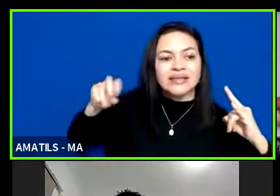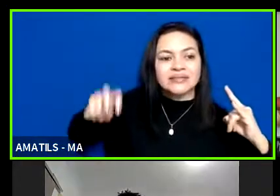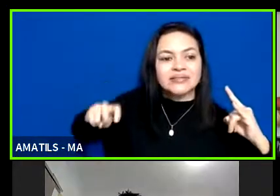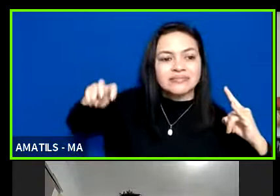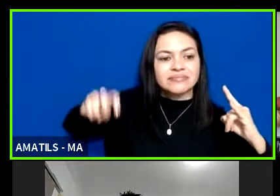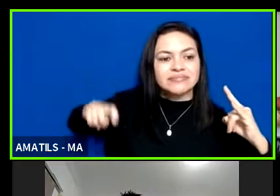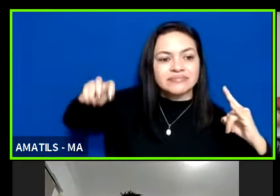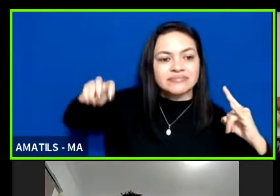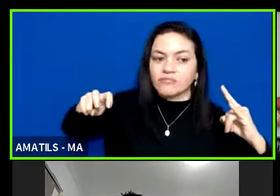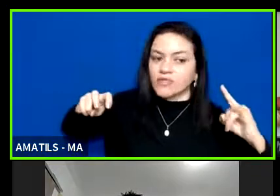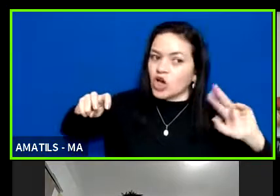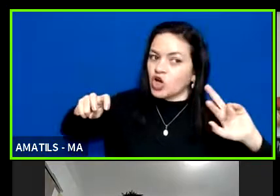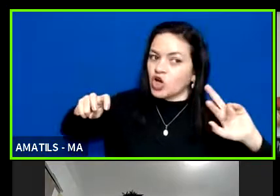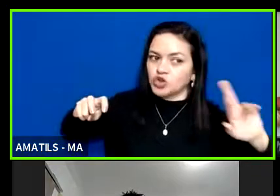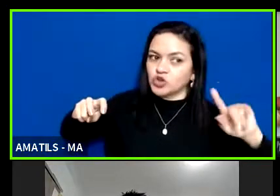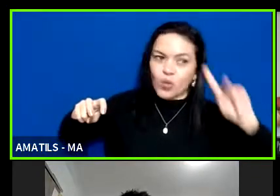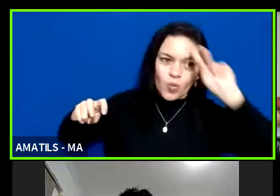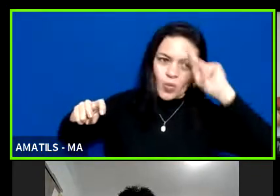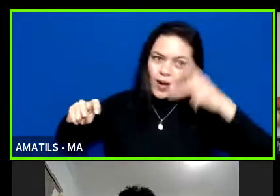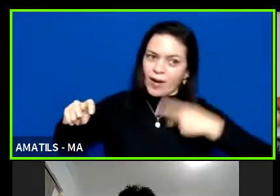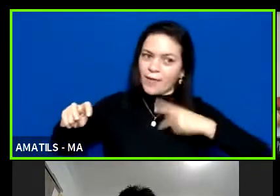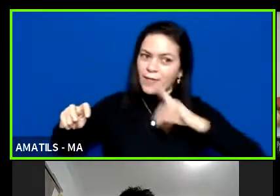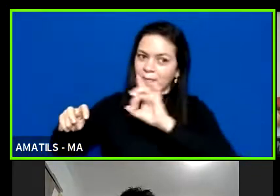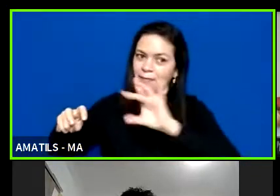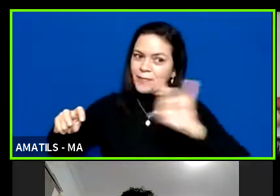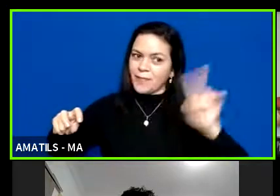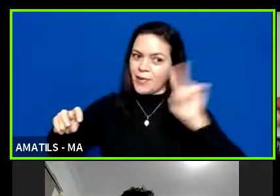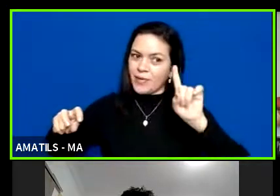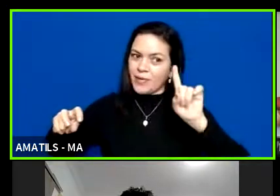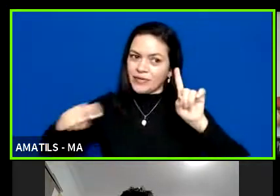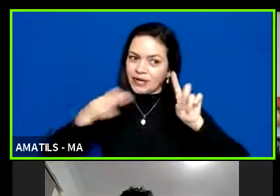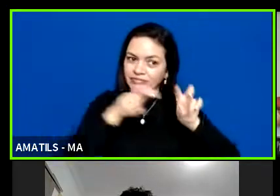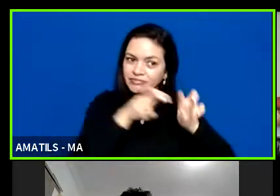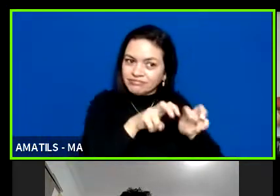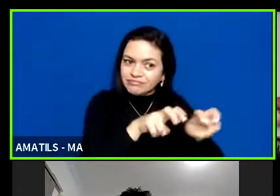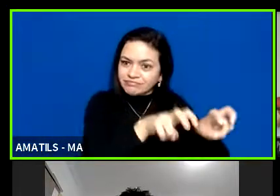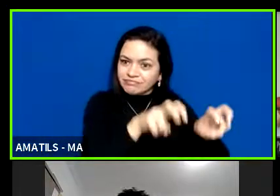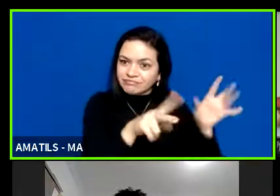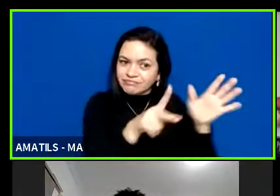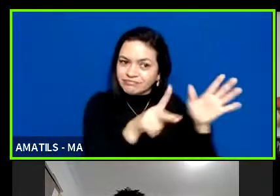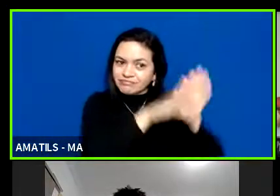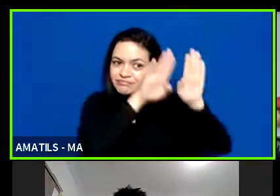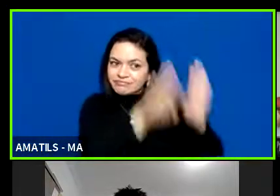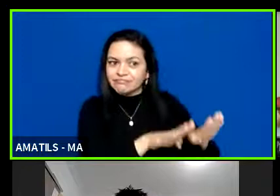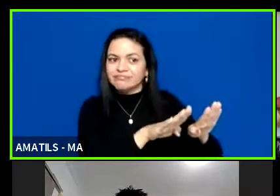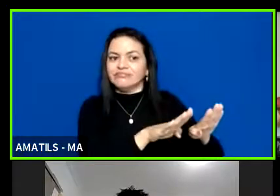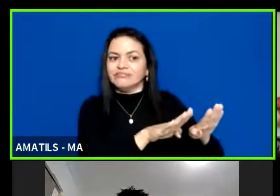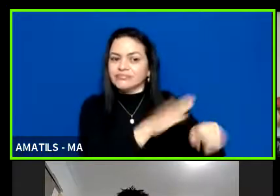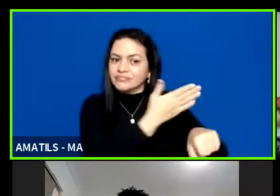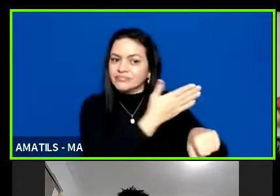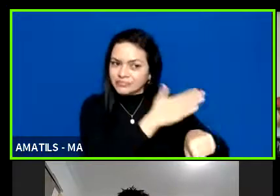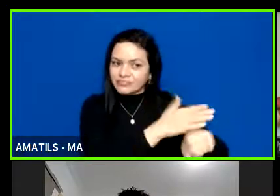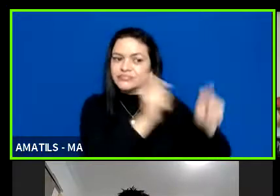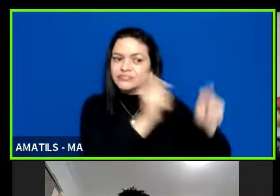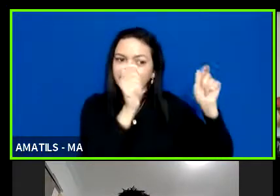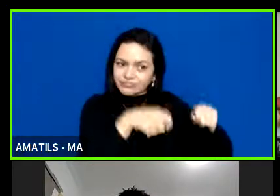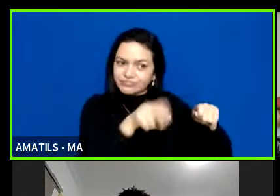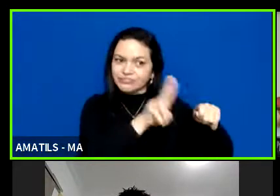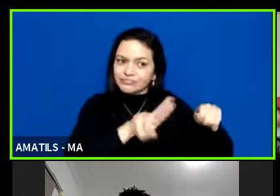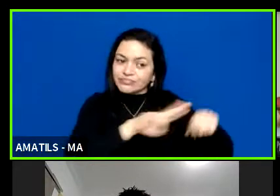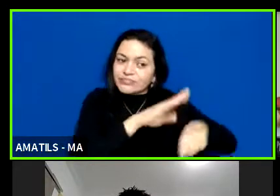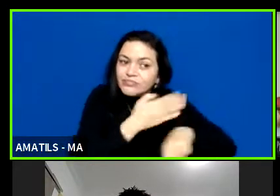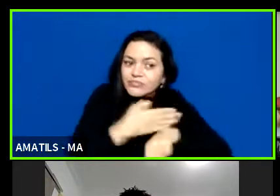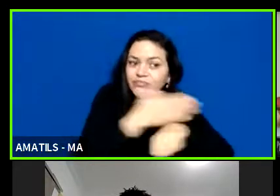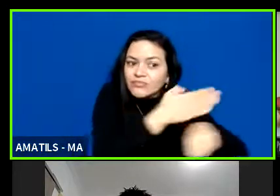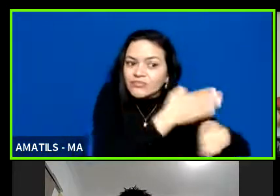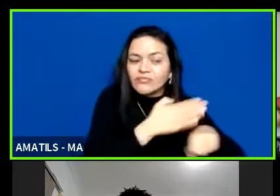pertencem aos atletas pertencem à entidade para que ela possa executar o treinamento